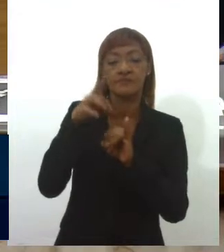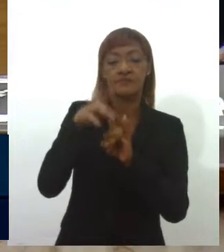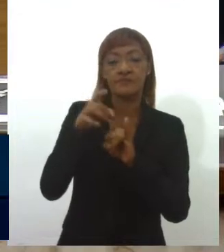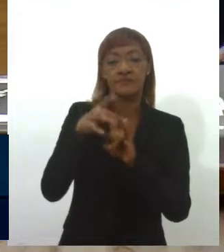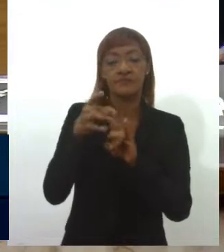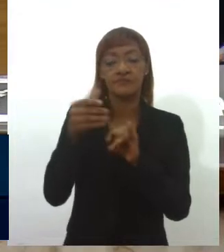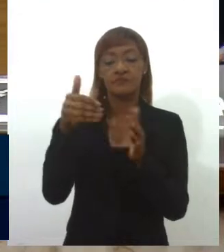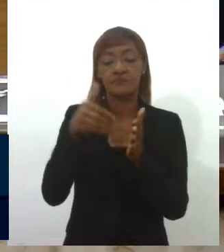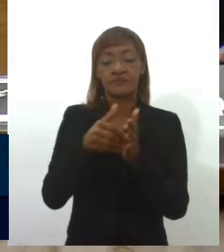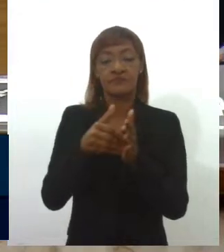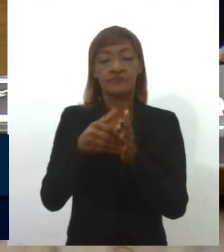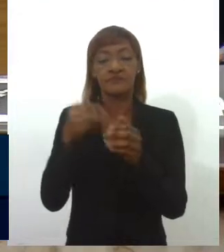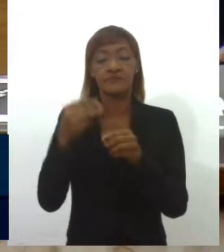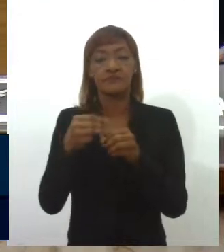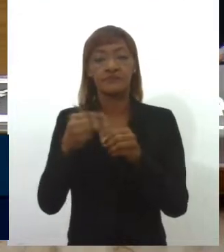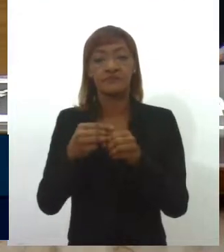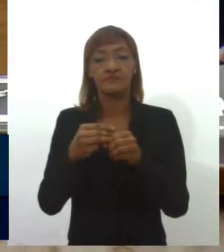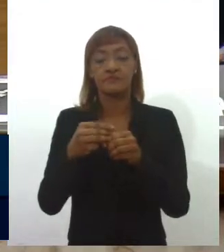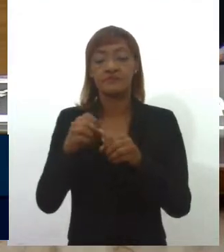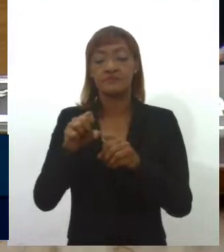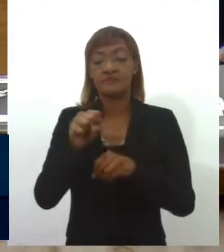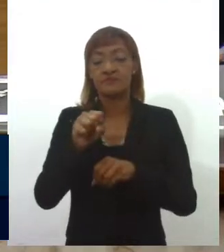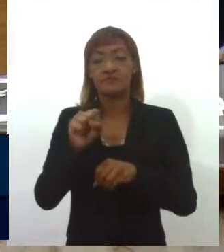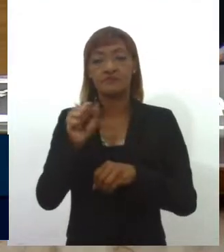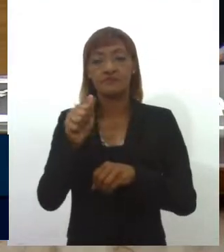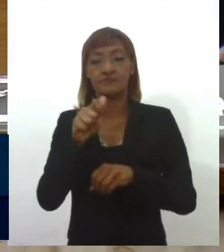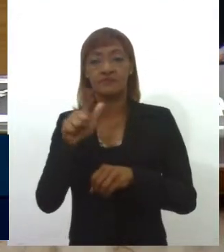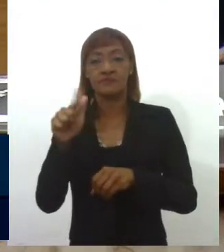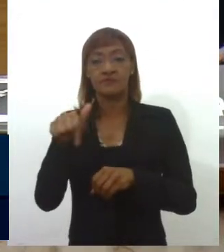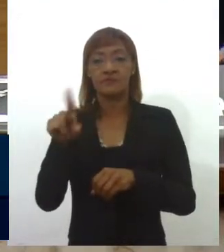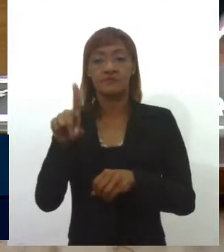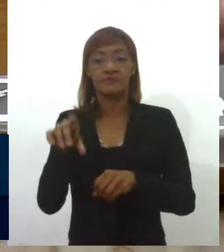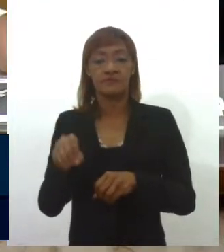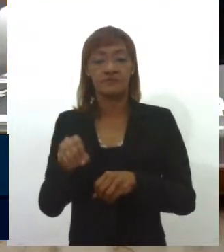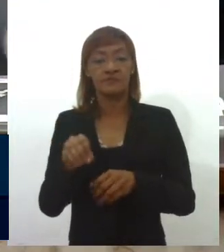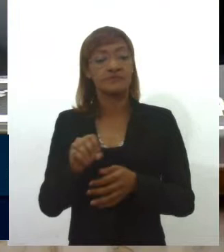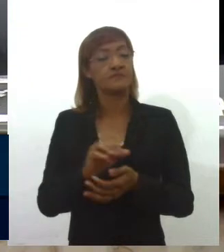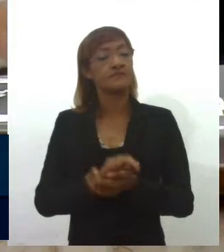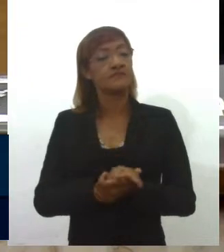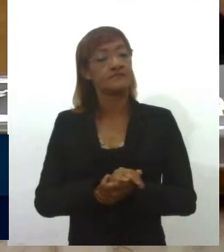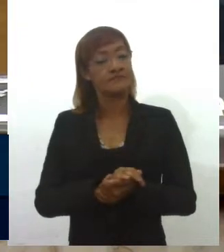município de Salgado, através do povoado Quebradas.